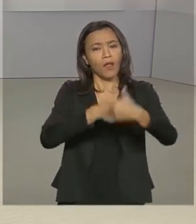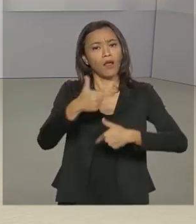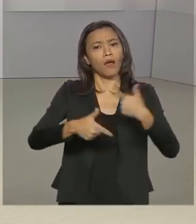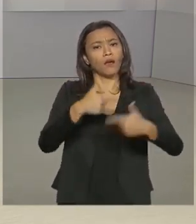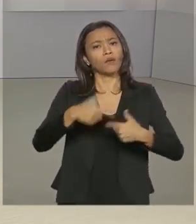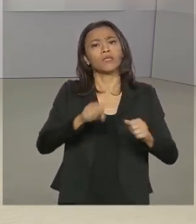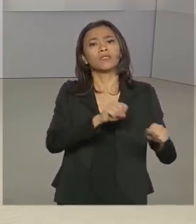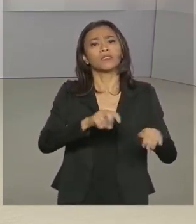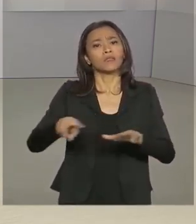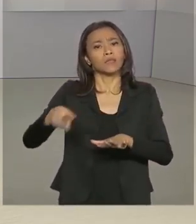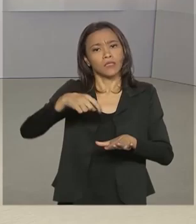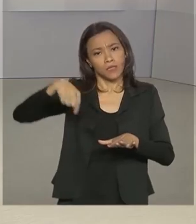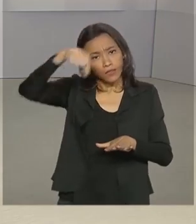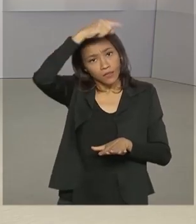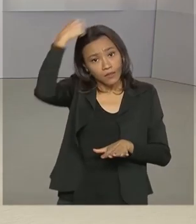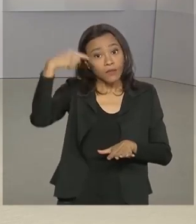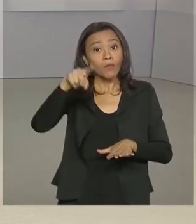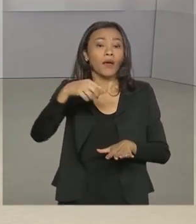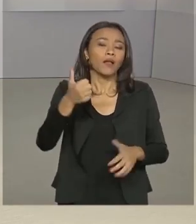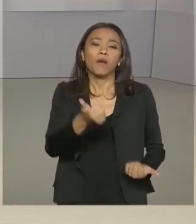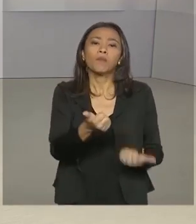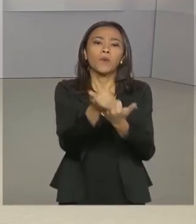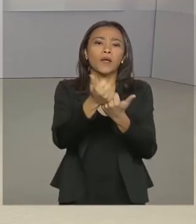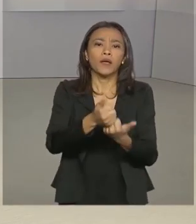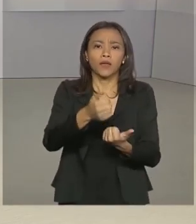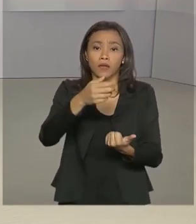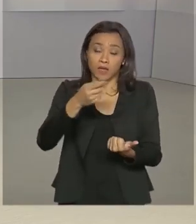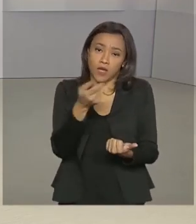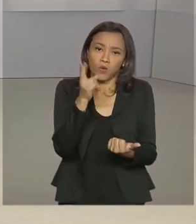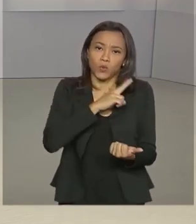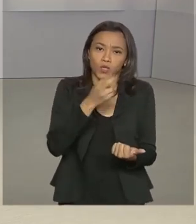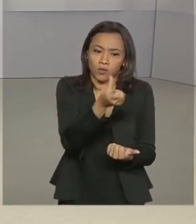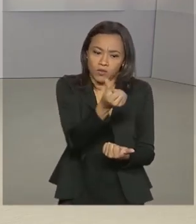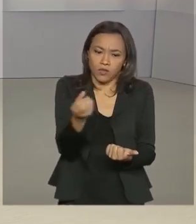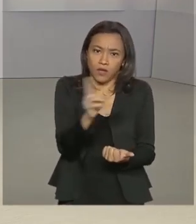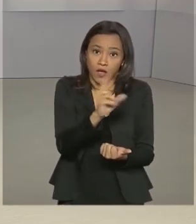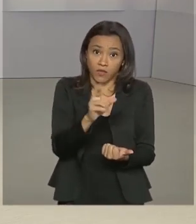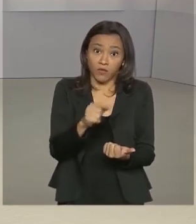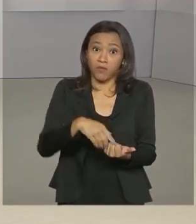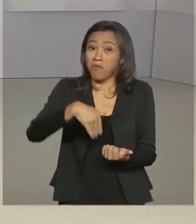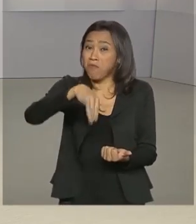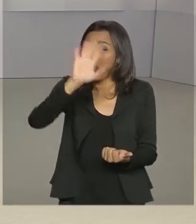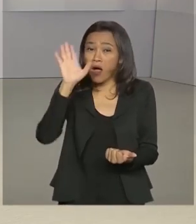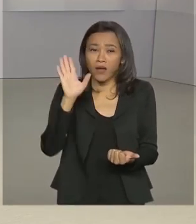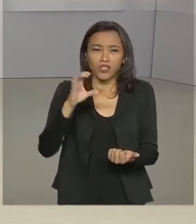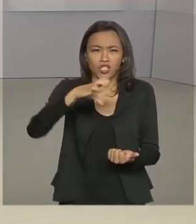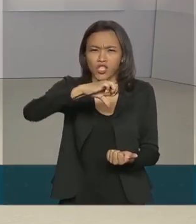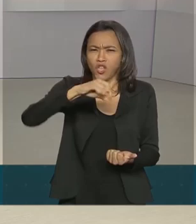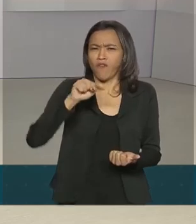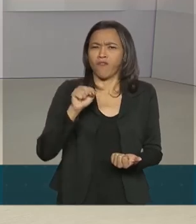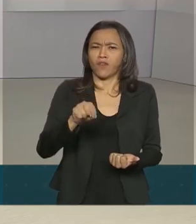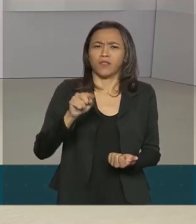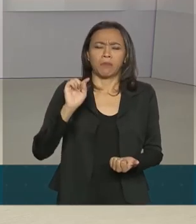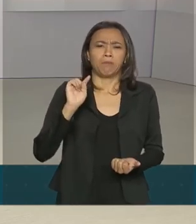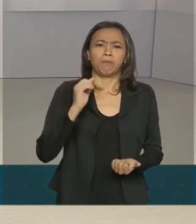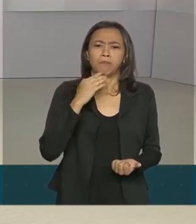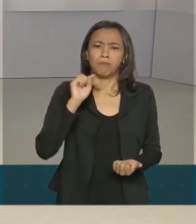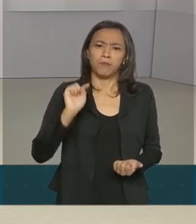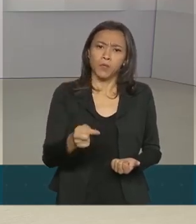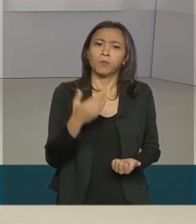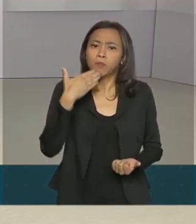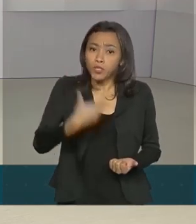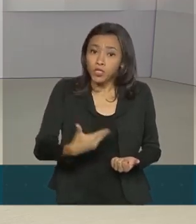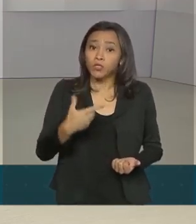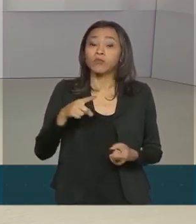beneficiários do auxílio emergencial. Foram mais de 90 mil solicitações atendidas. O pedido de regularização do